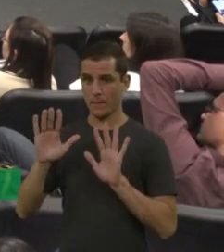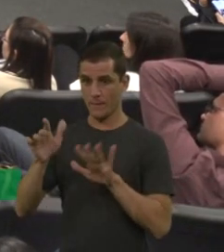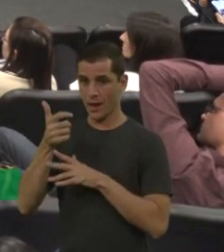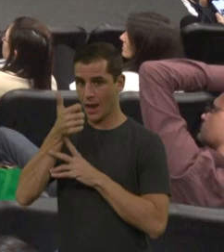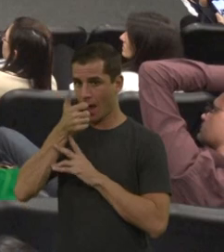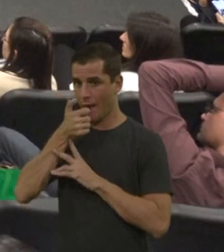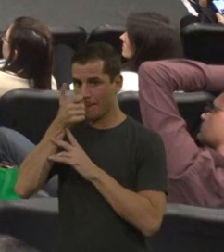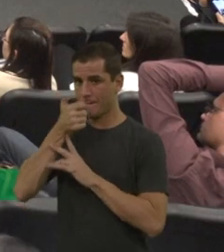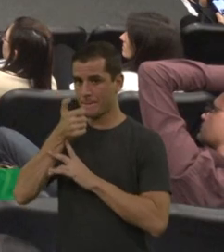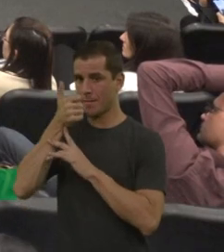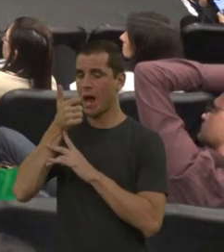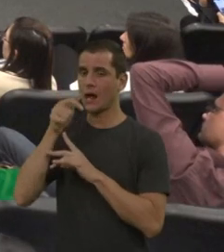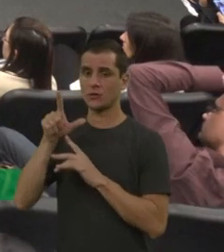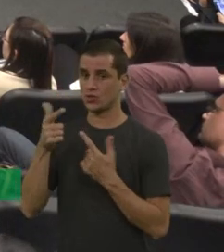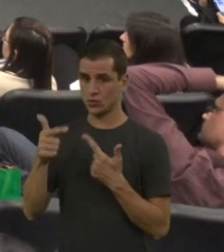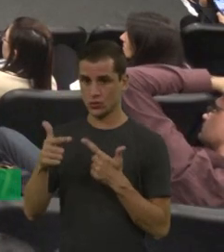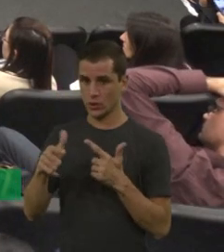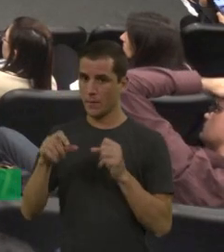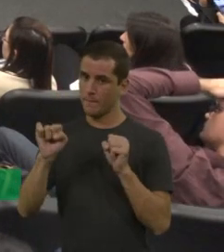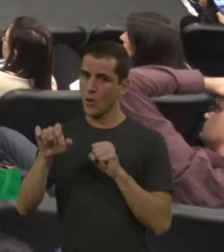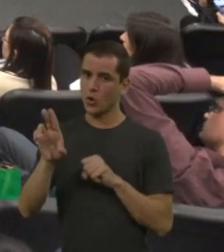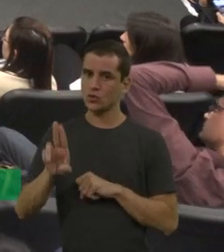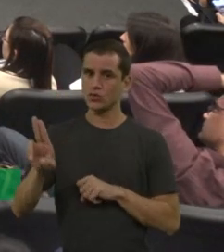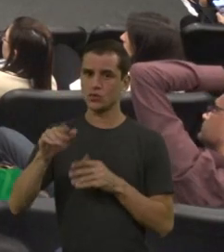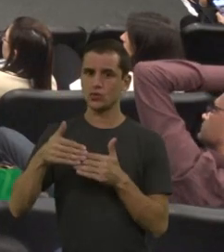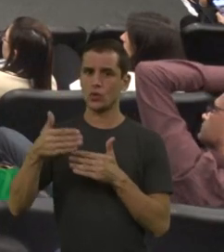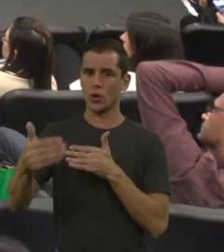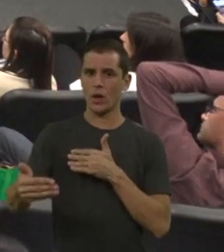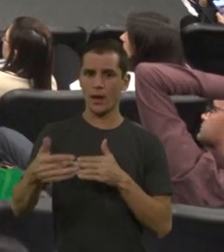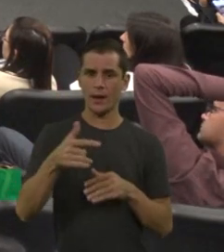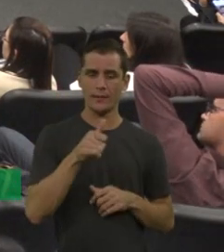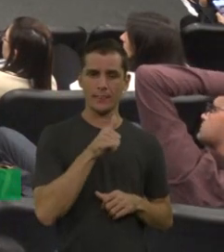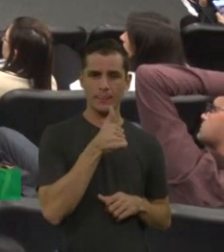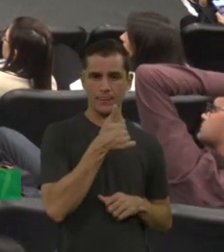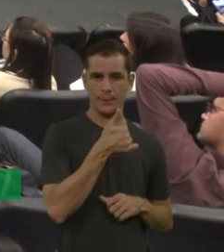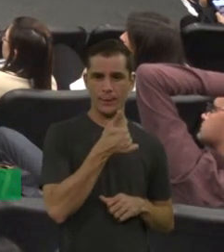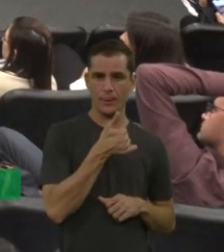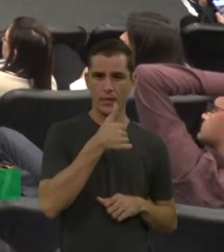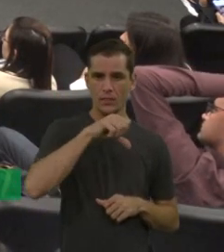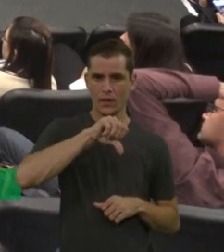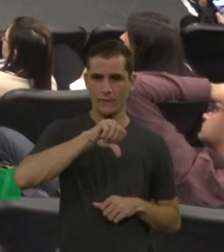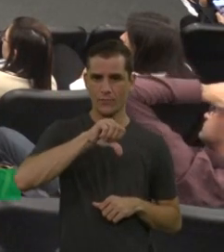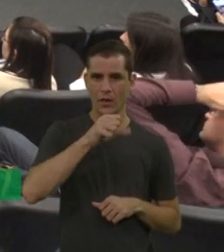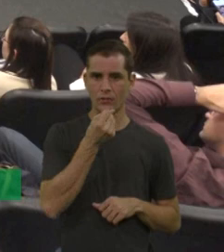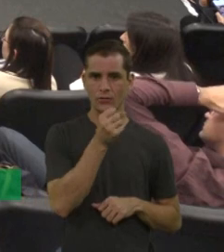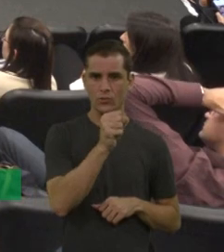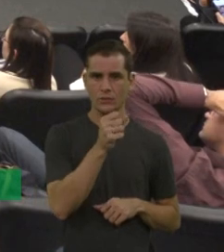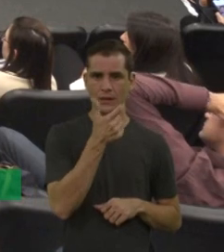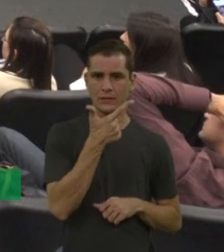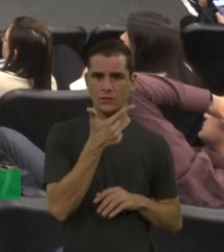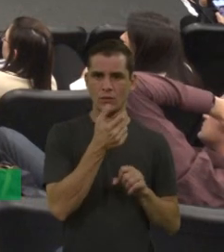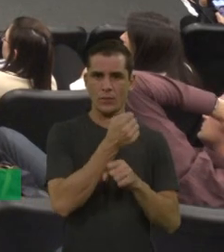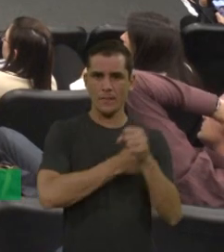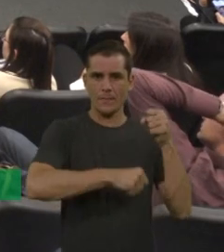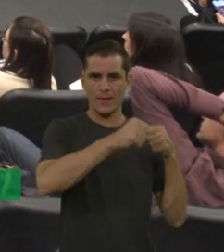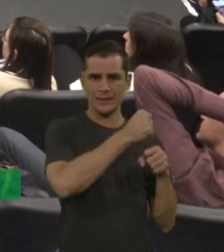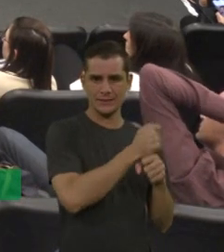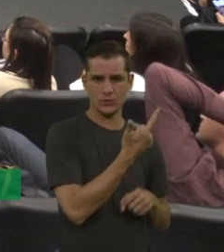depois de 82, que teria 30 anos na época, em 2012, quando foi